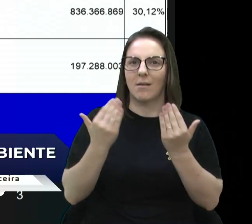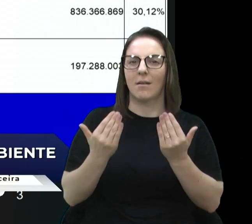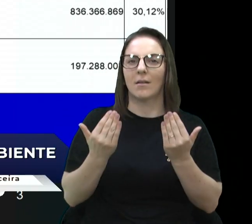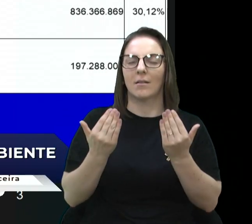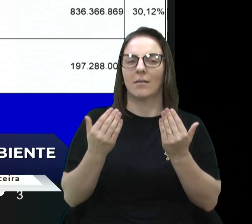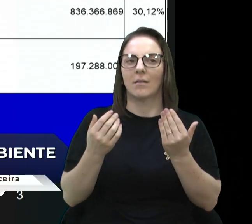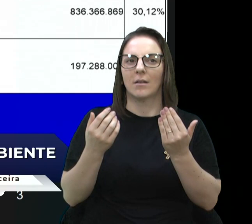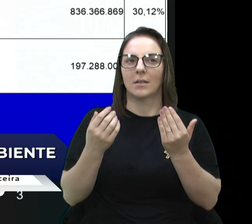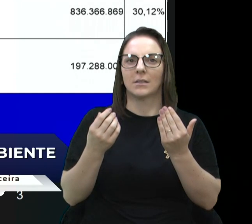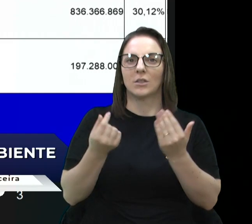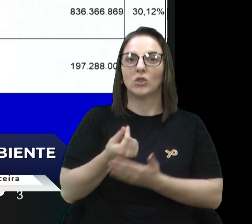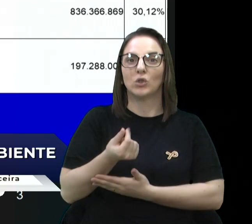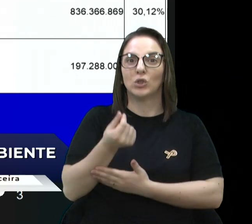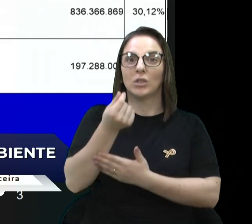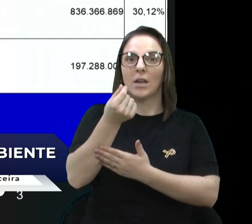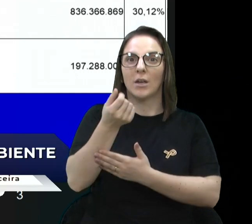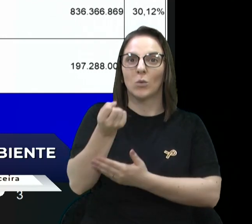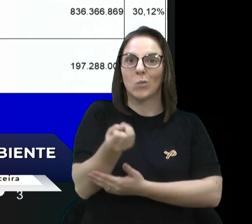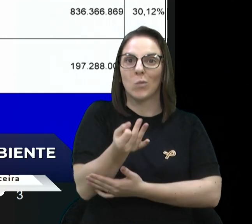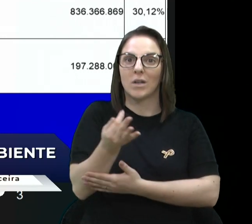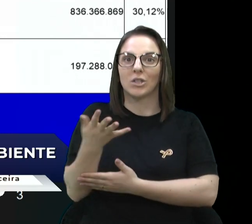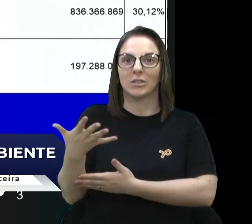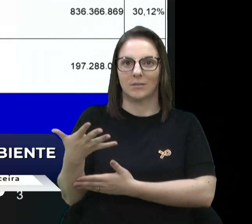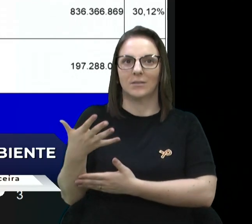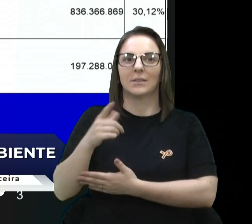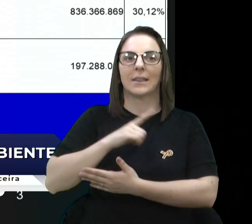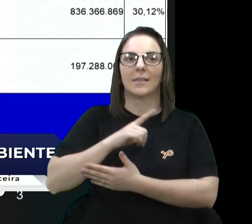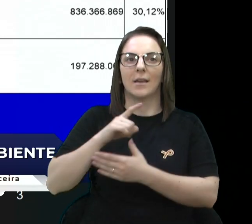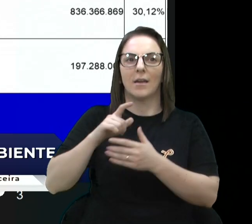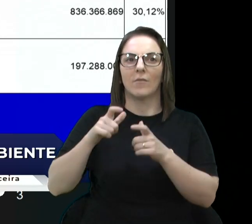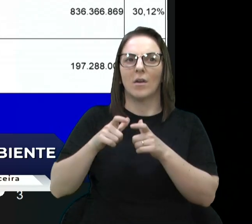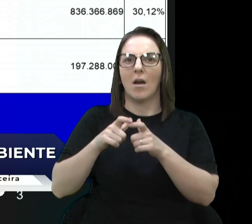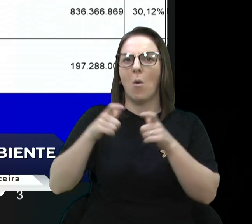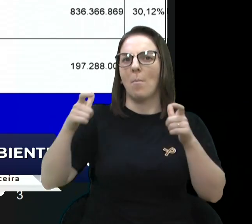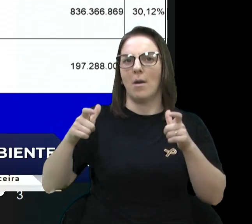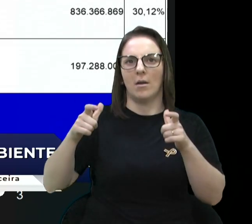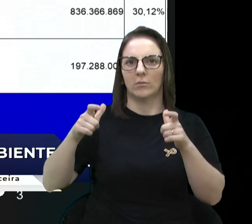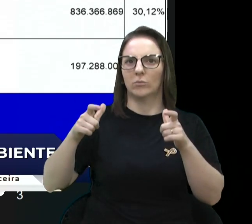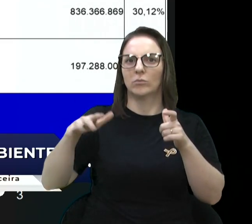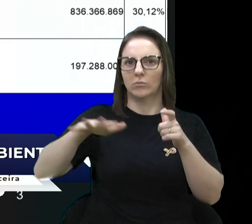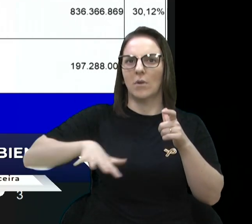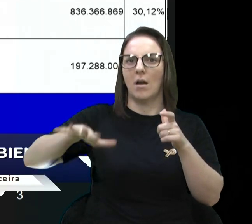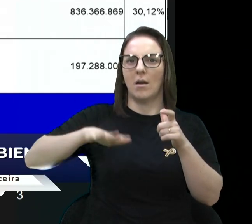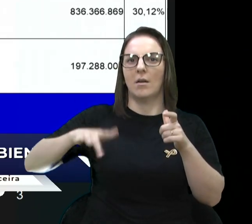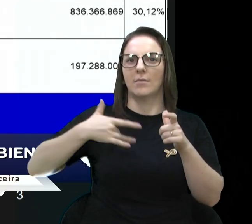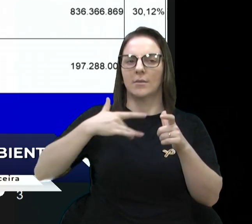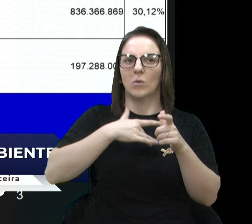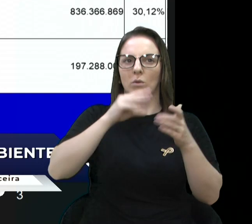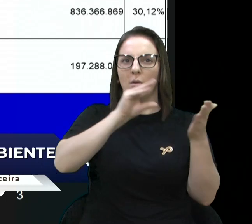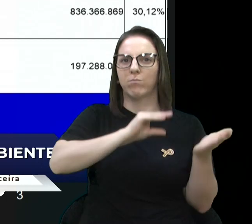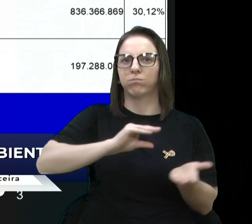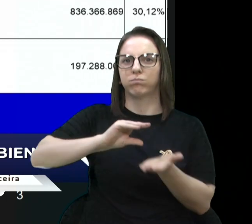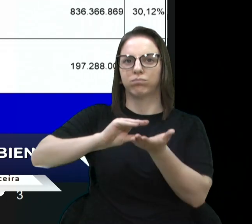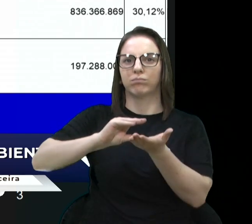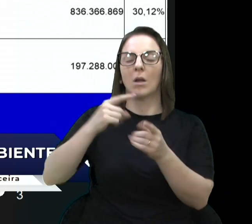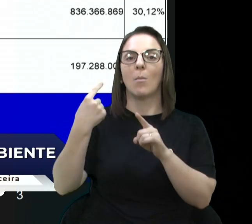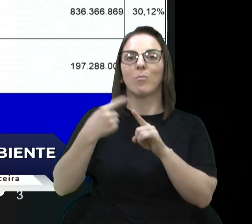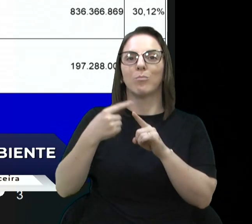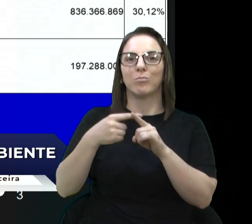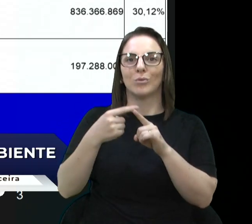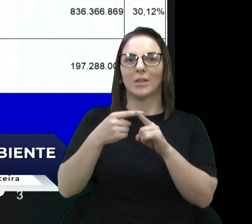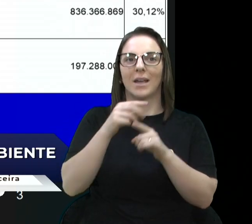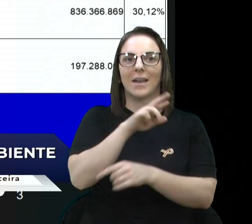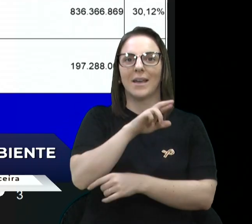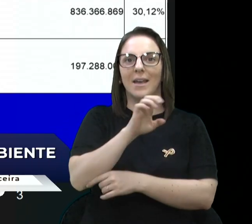monetariamente, teve um crescimento muito grande. Por quê? Porque as receitas tiveram um